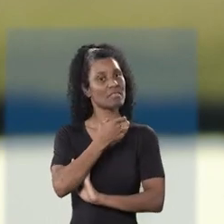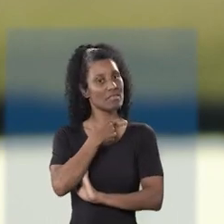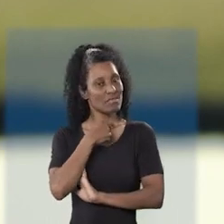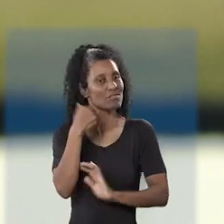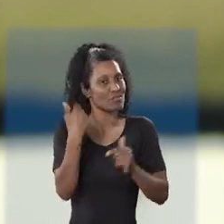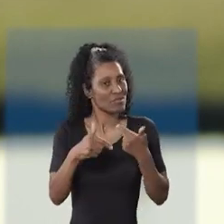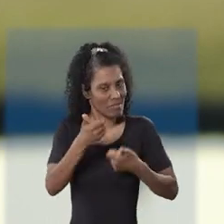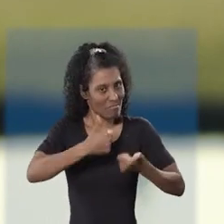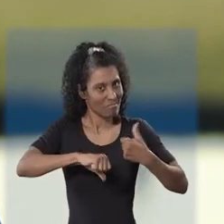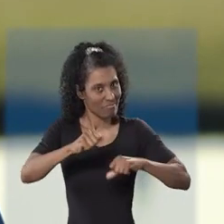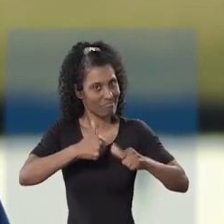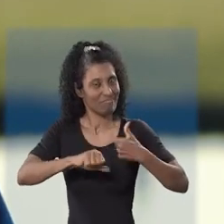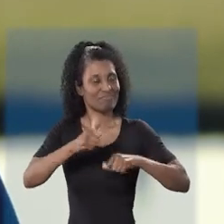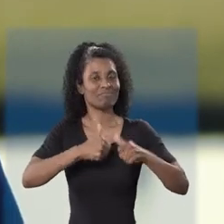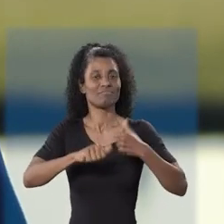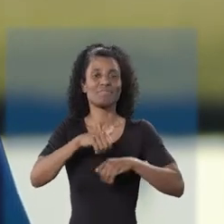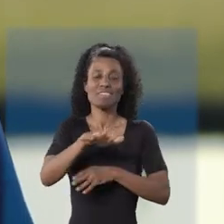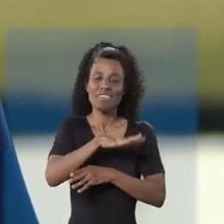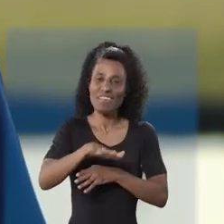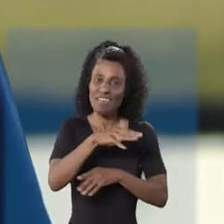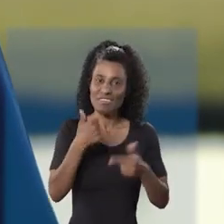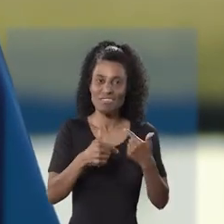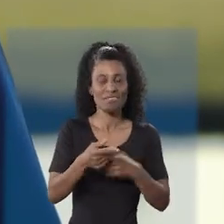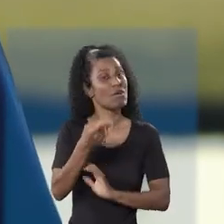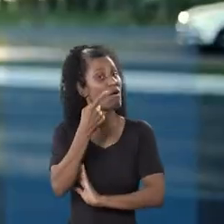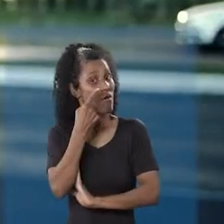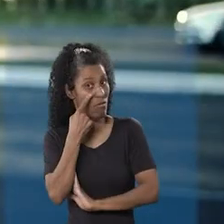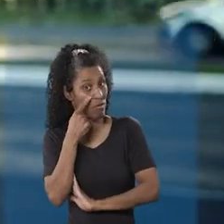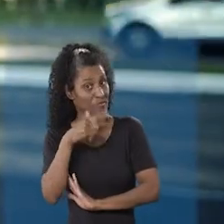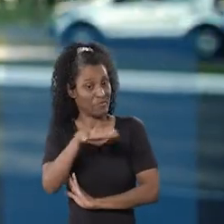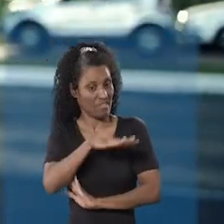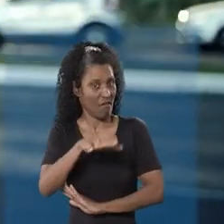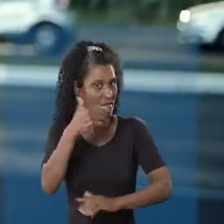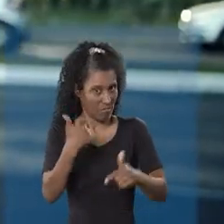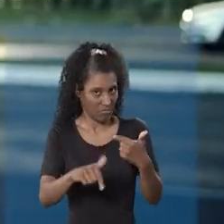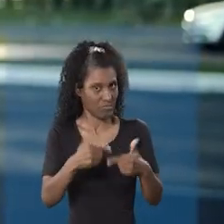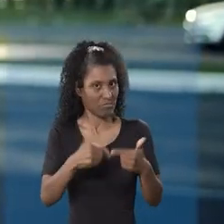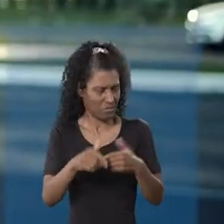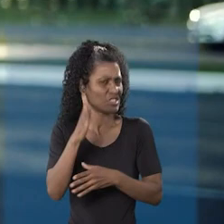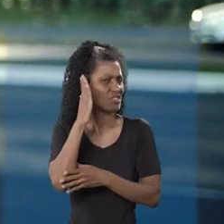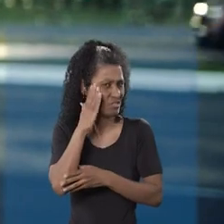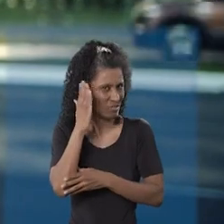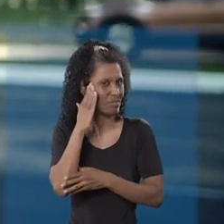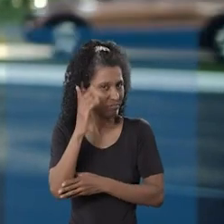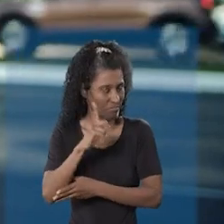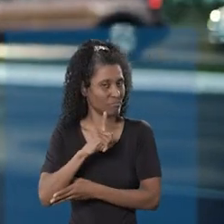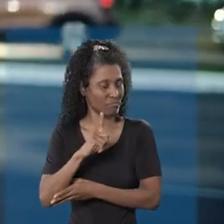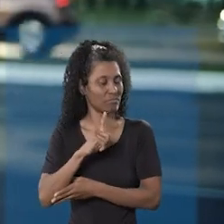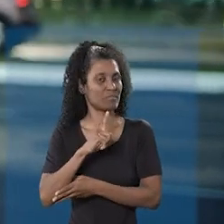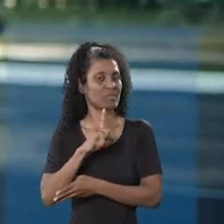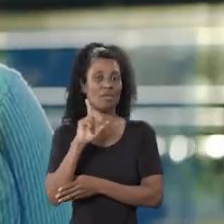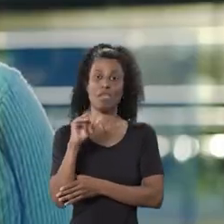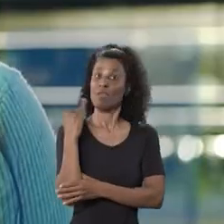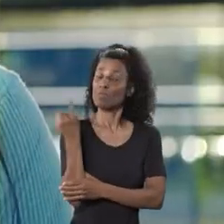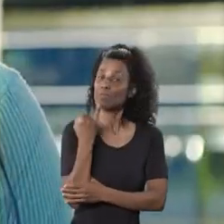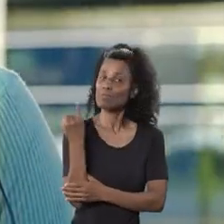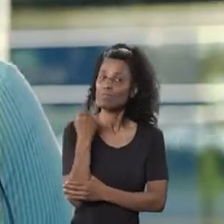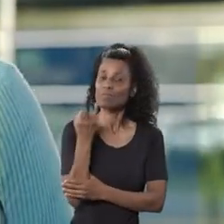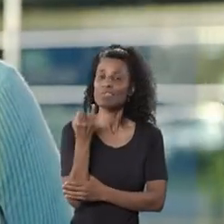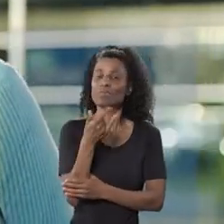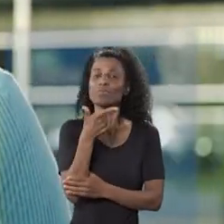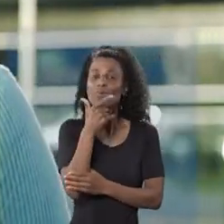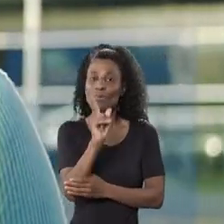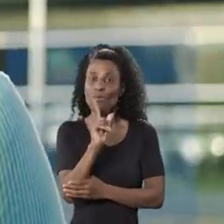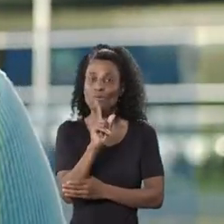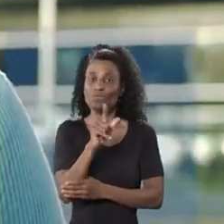garantindo mão de obra qualificada para o mercado de trabalho. Olha, mercado de trabalho a gente sabe que tem. O importante é